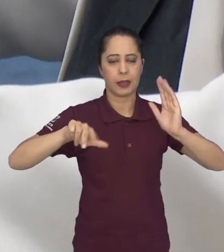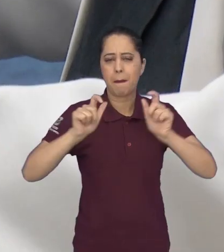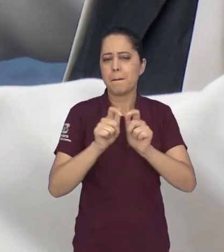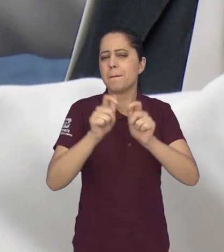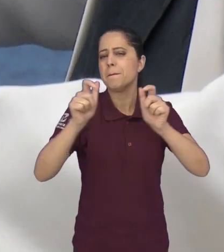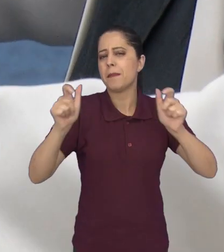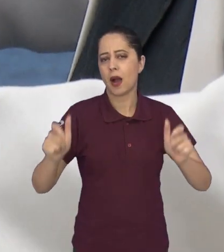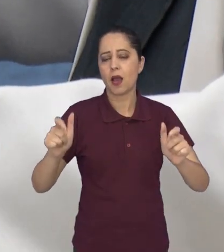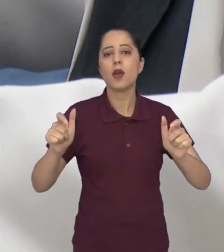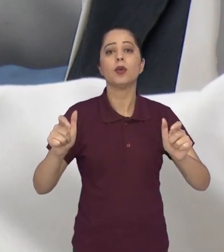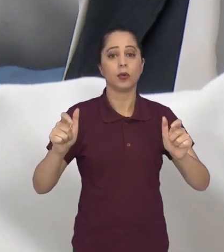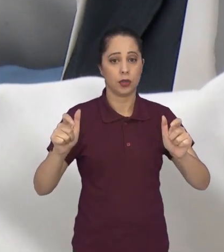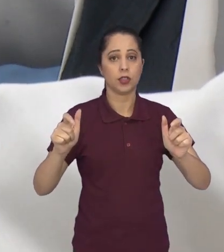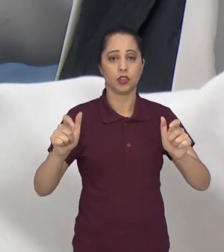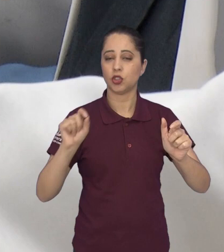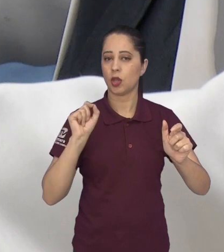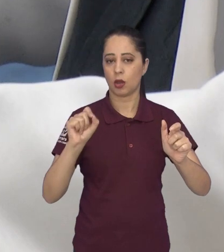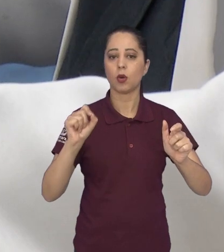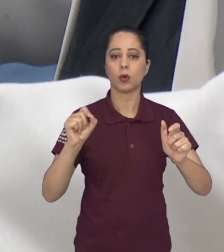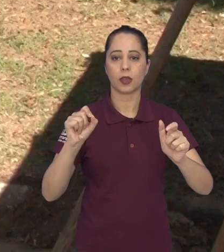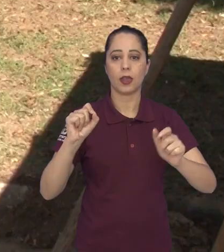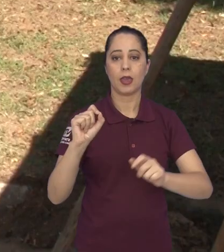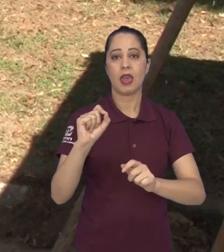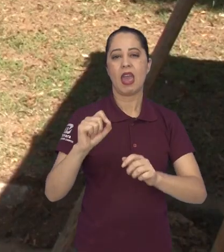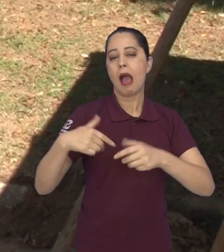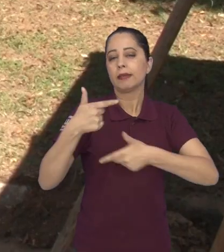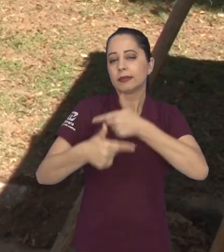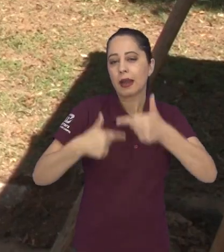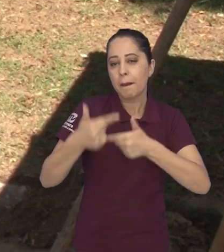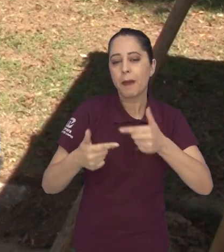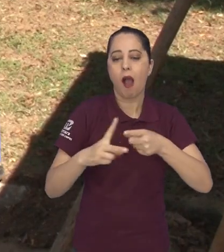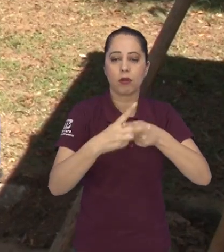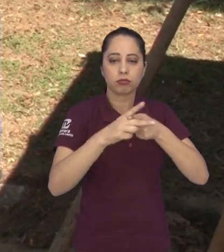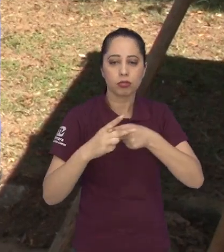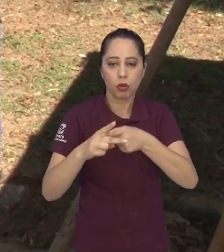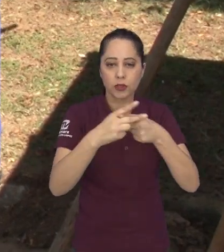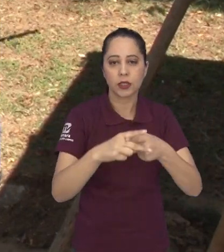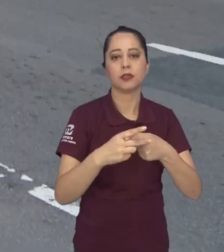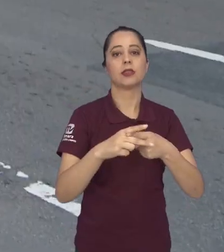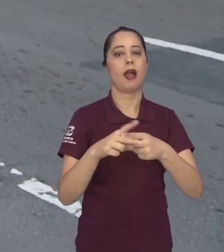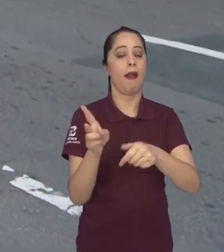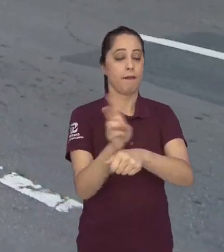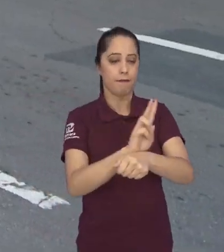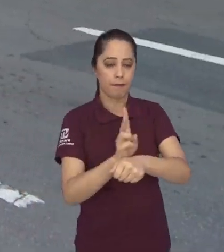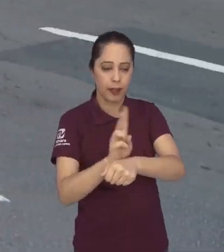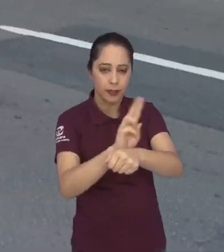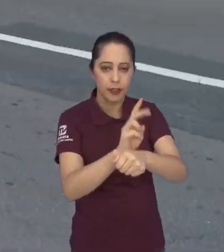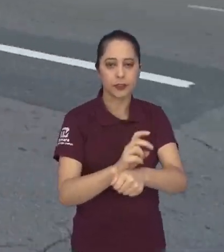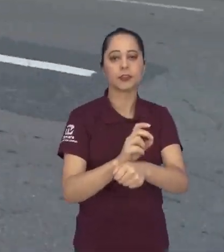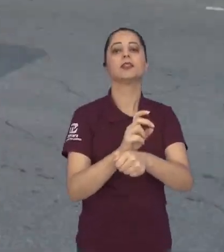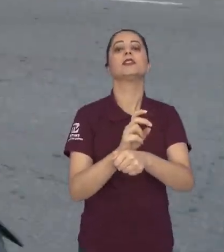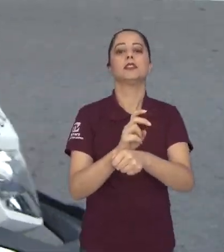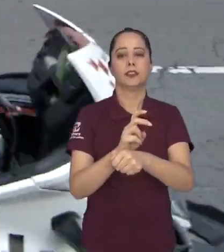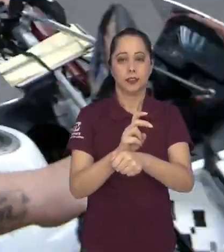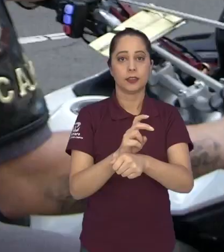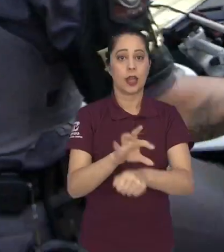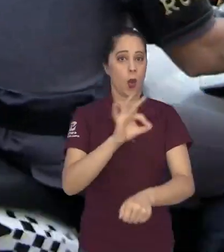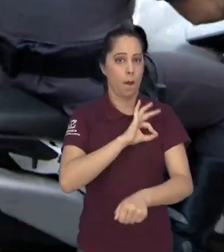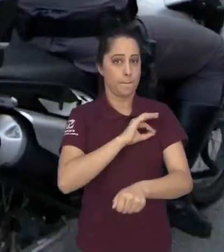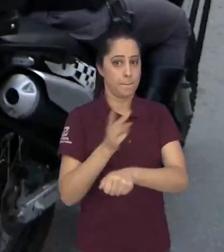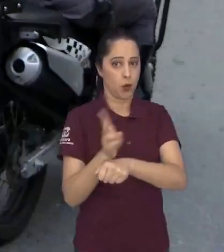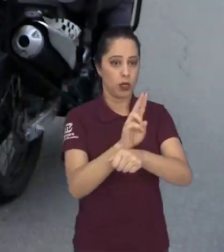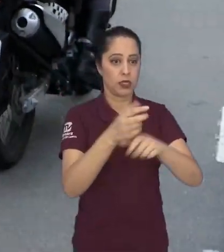Eram, na maior parte, pedidos para a realização de serviços de manutenção pública, além de demandas para intensificar o